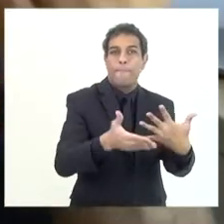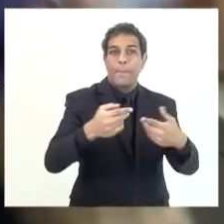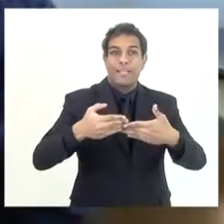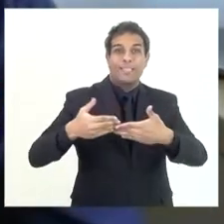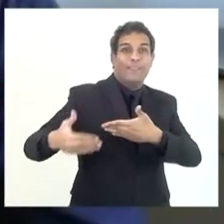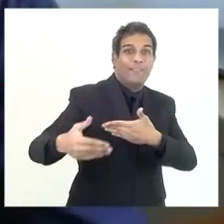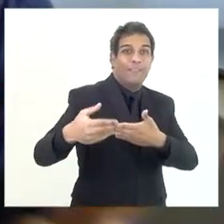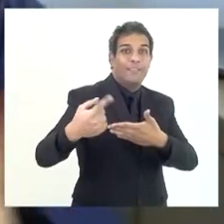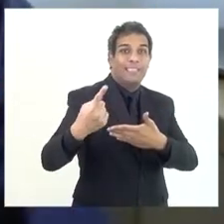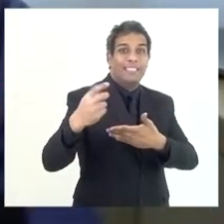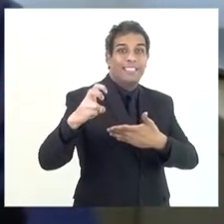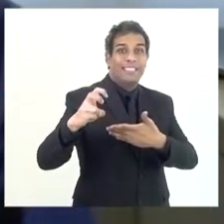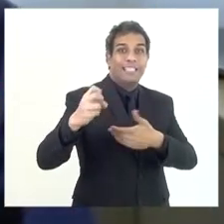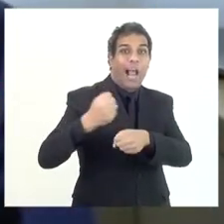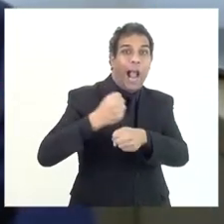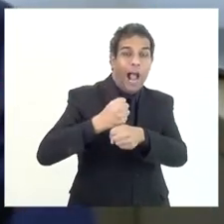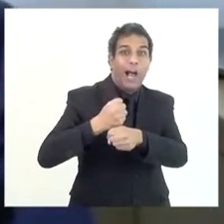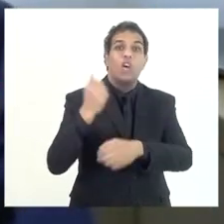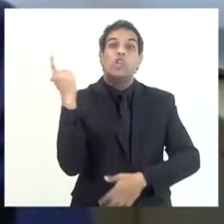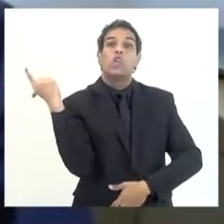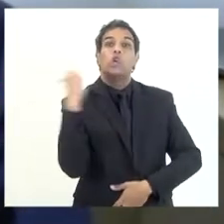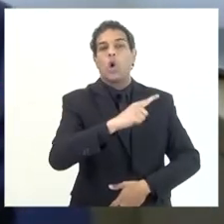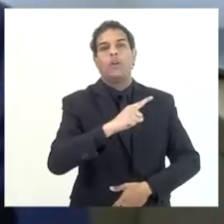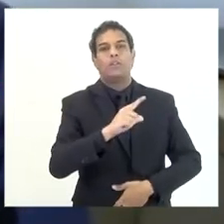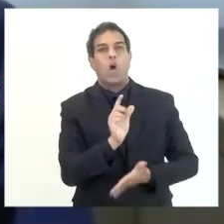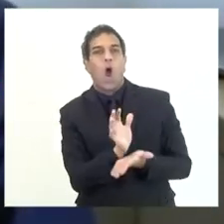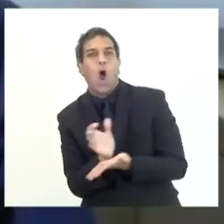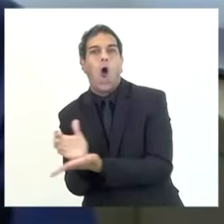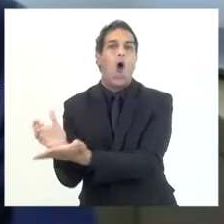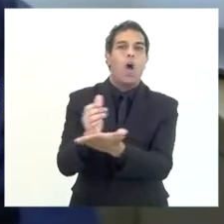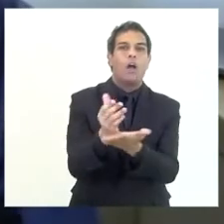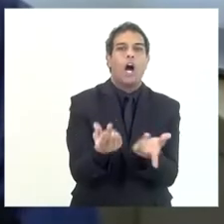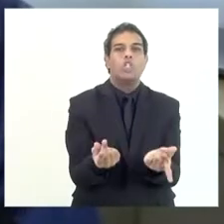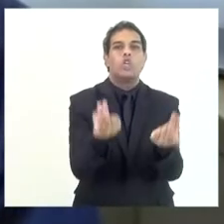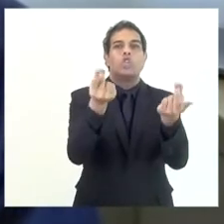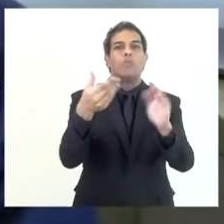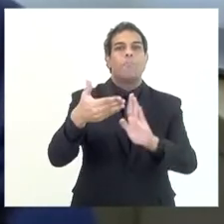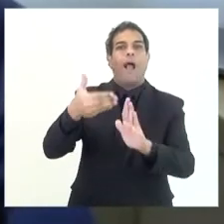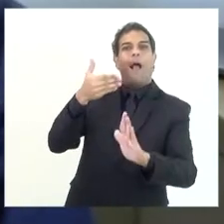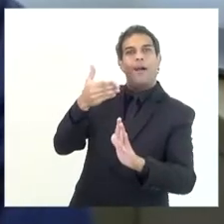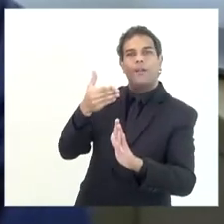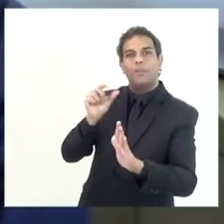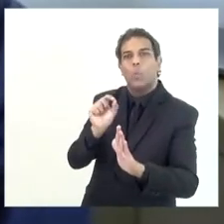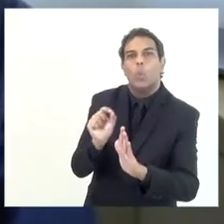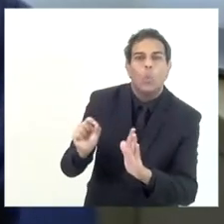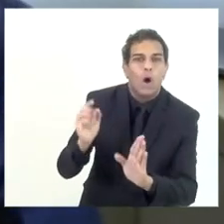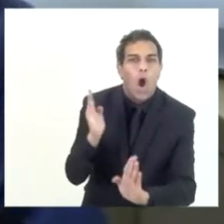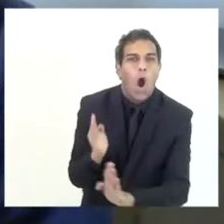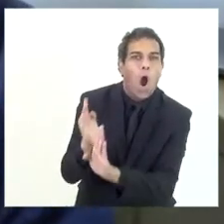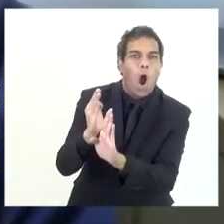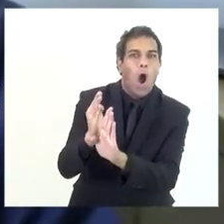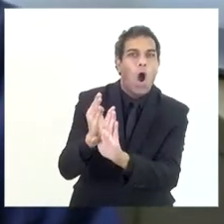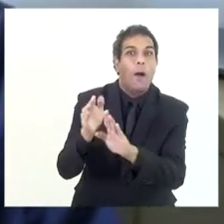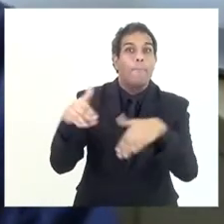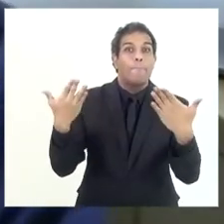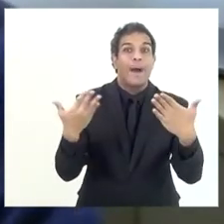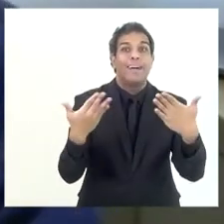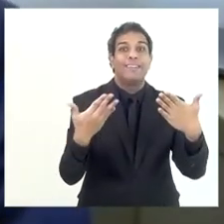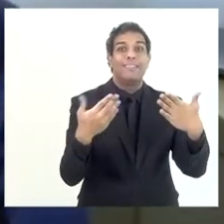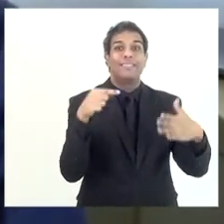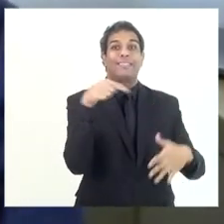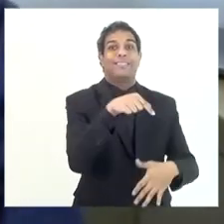15 anos havia recolhimento. E o que fazia a nossa Petrobras?